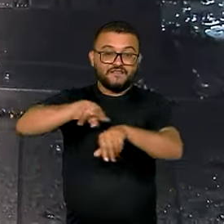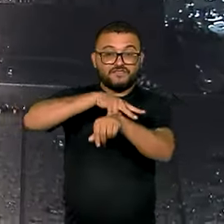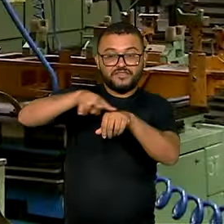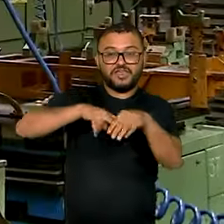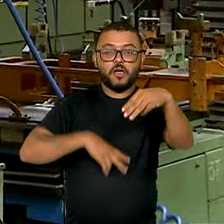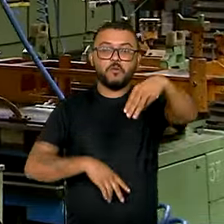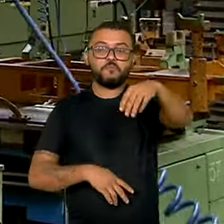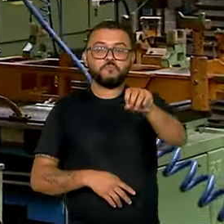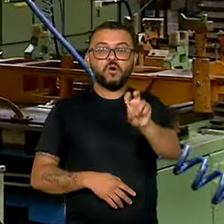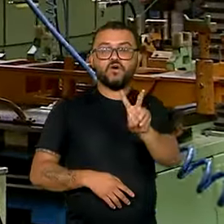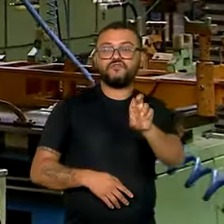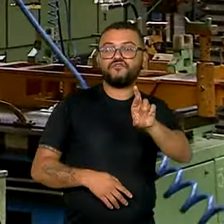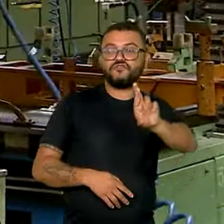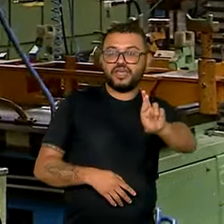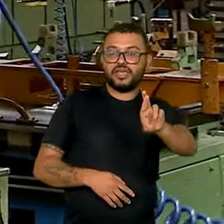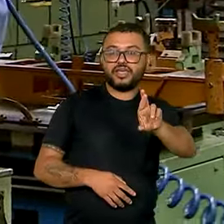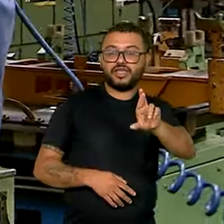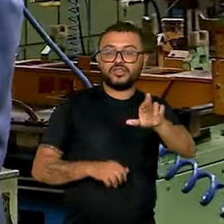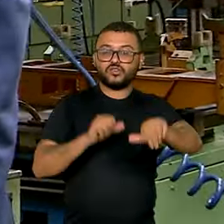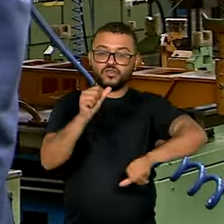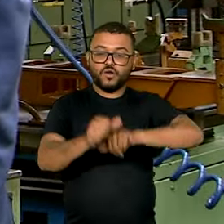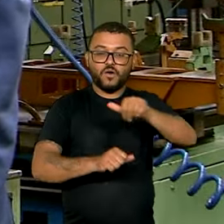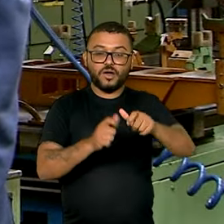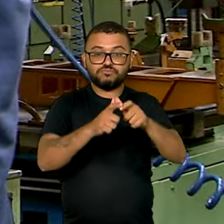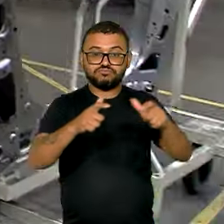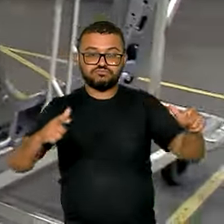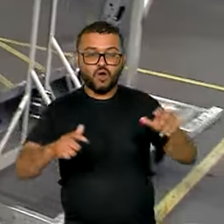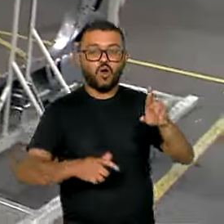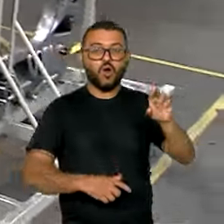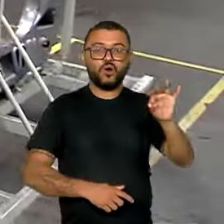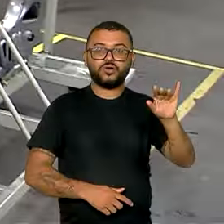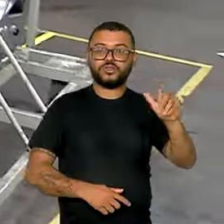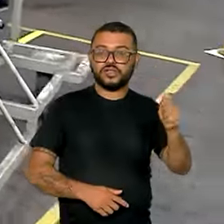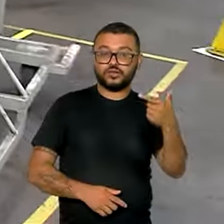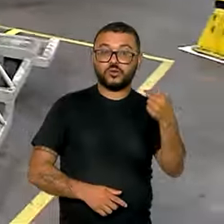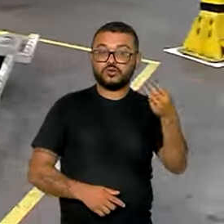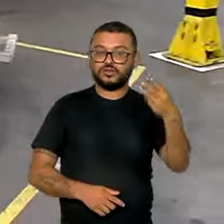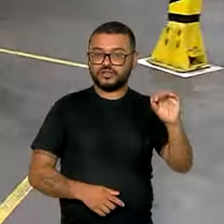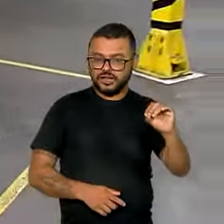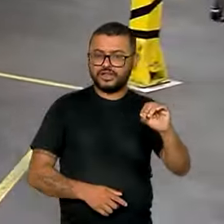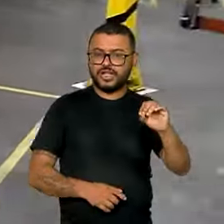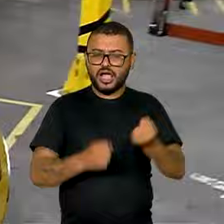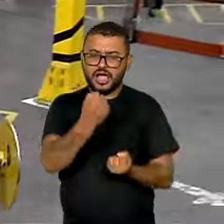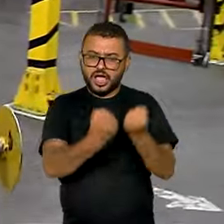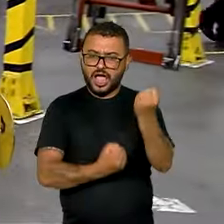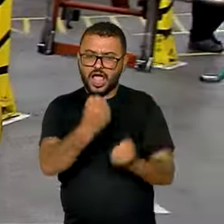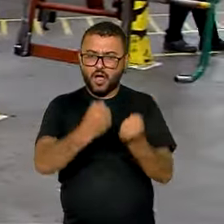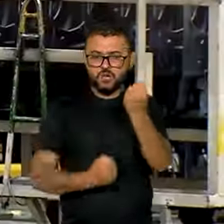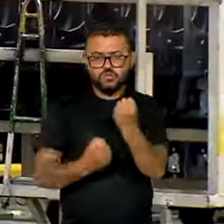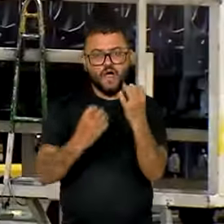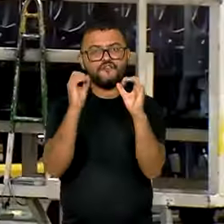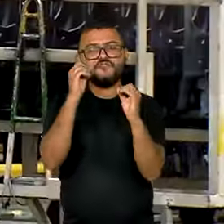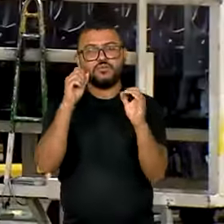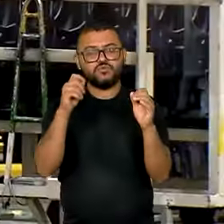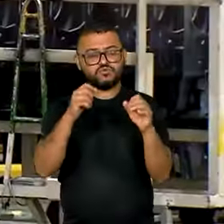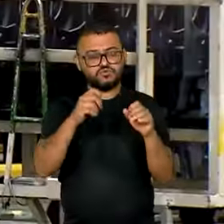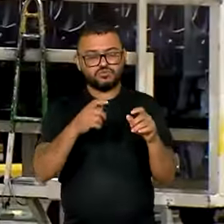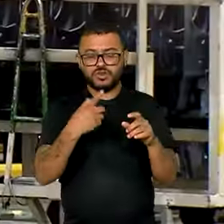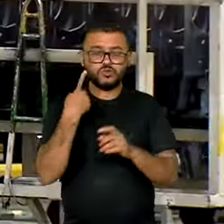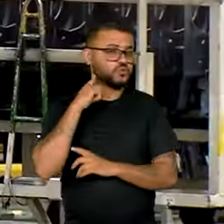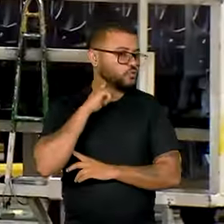Mover, que expande o antigo Rota 2030 e exige que os veículos já saiam de fábrica menos